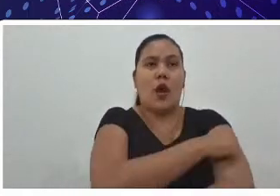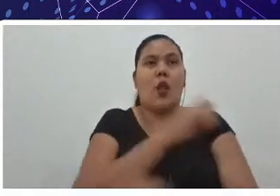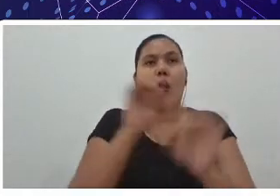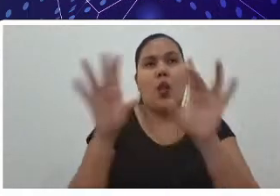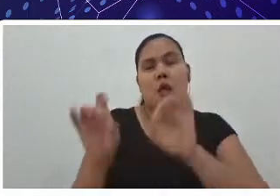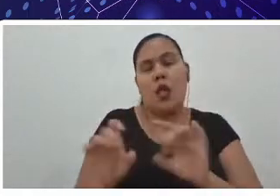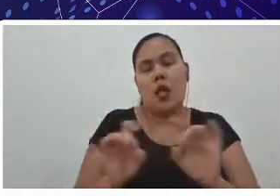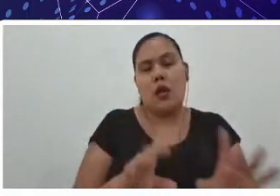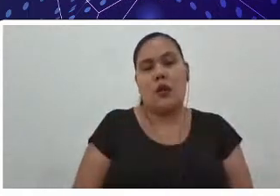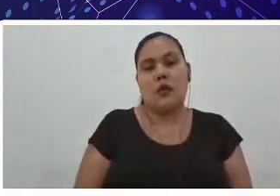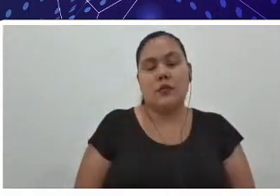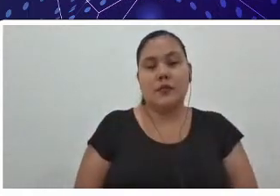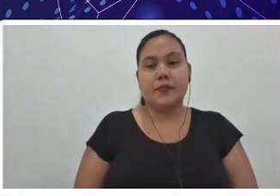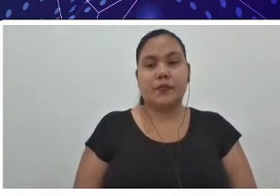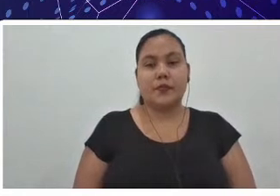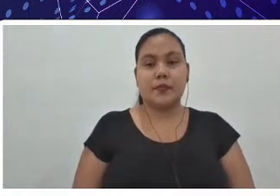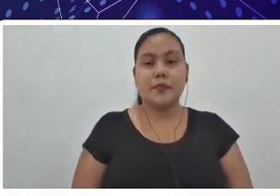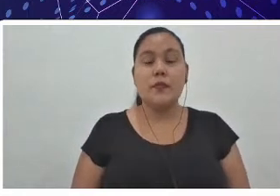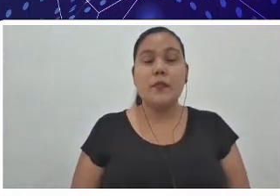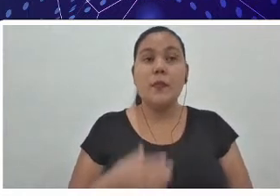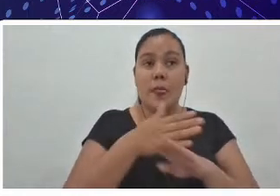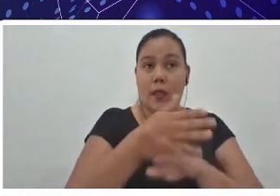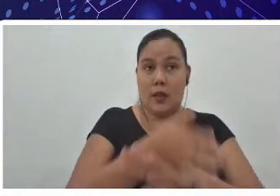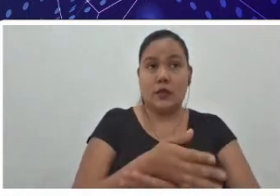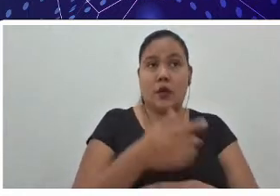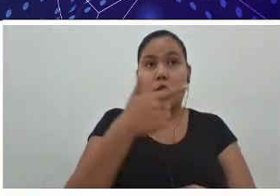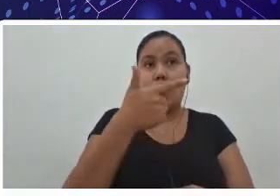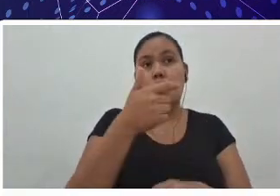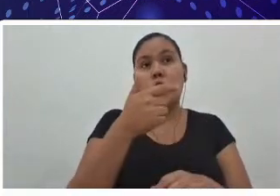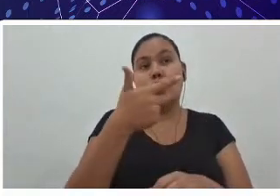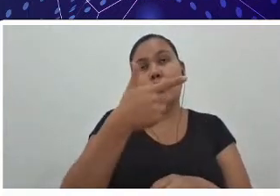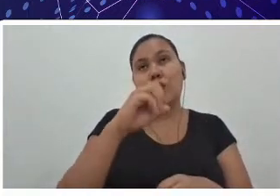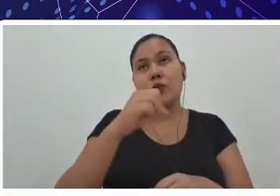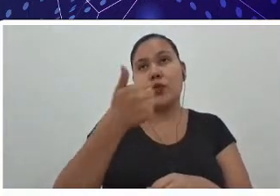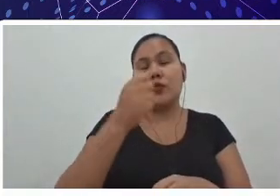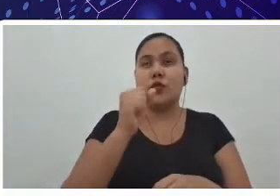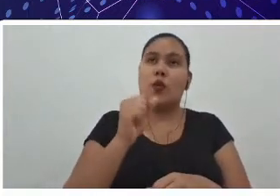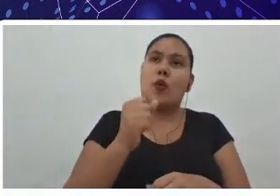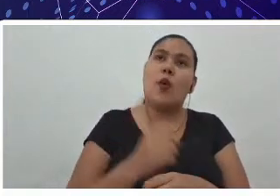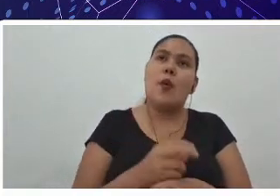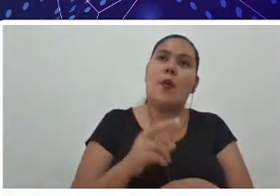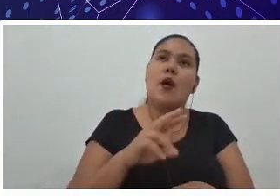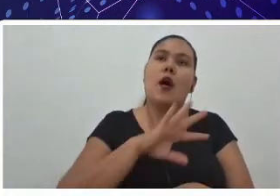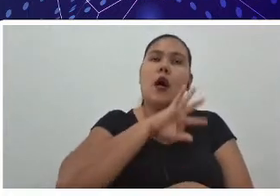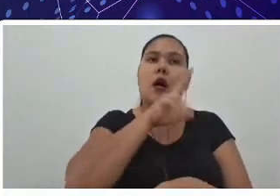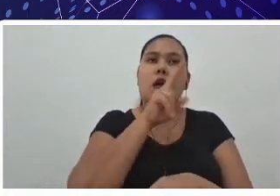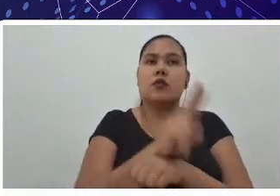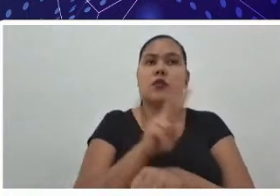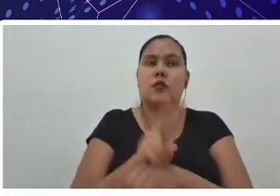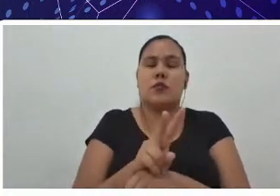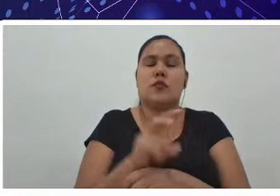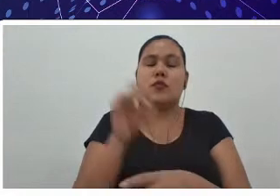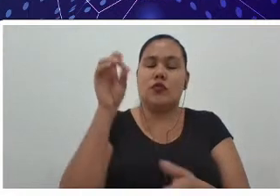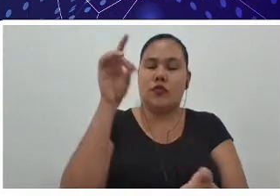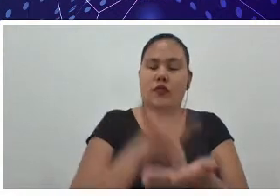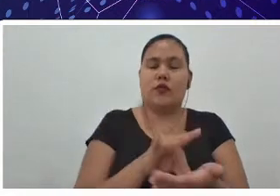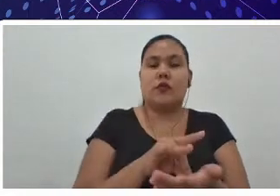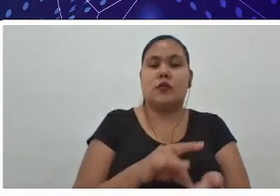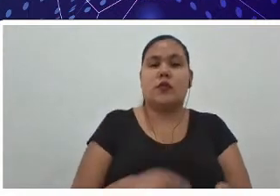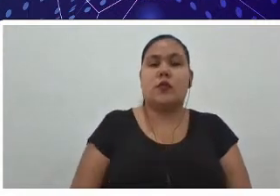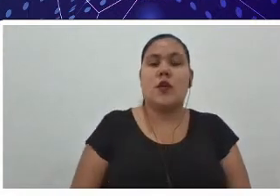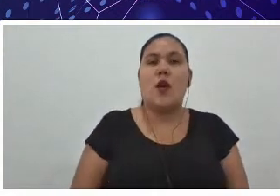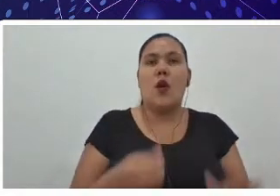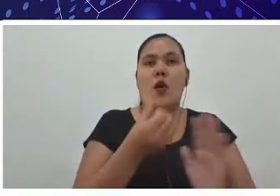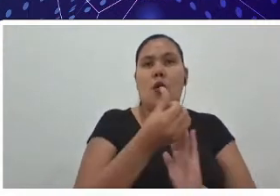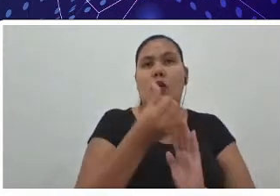passei em 2018 para zootecnia, como oficial, estou no sexto período, já